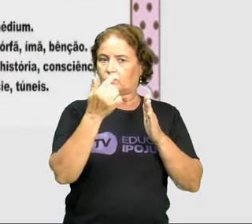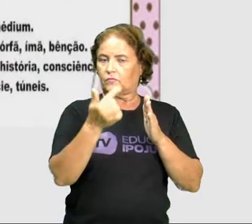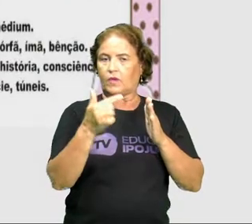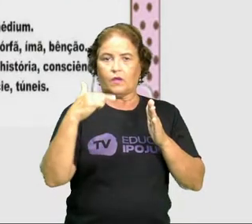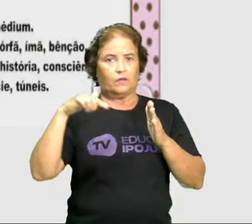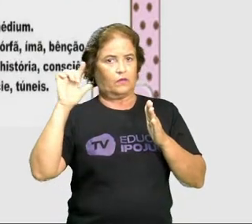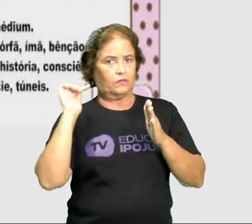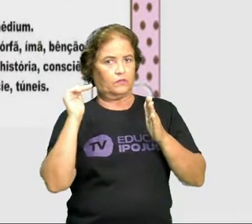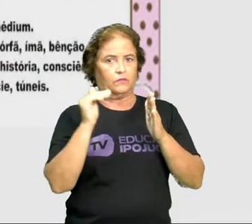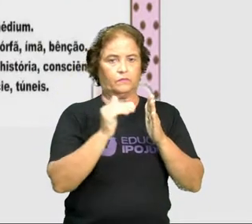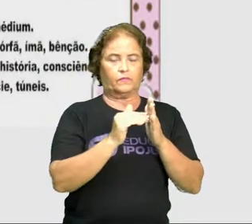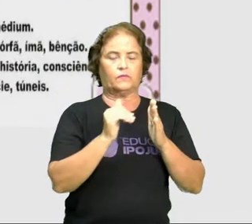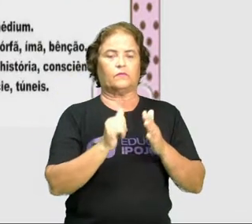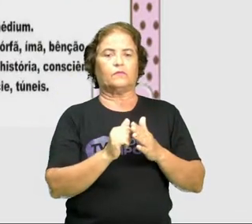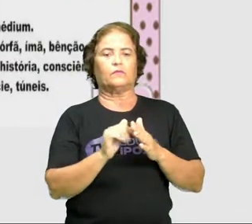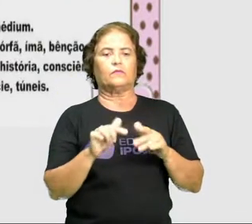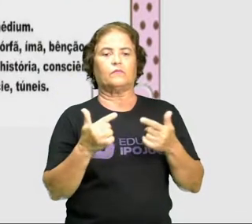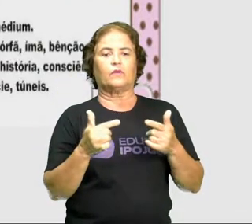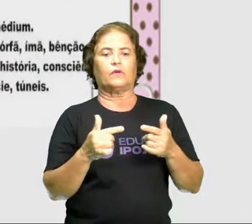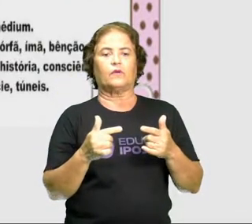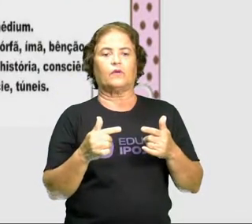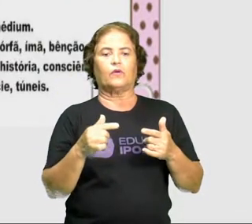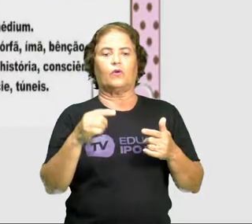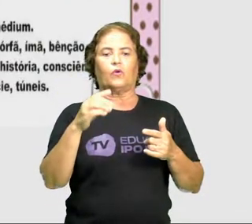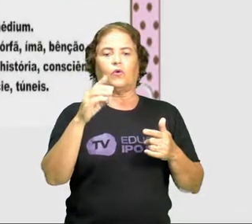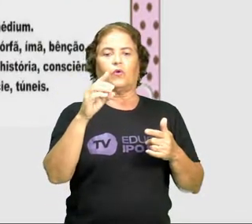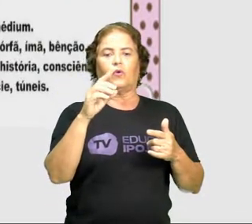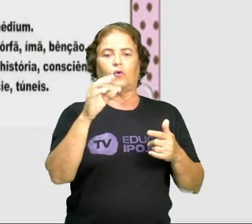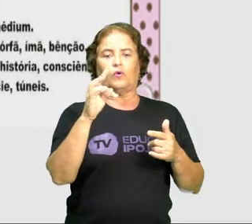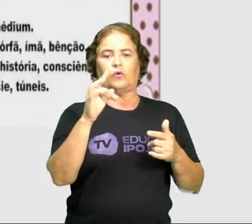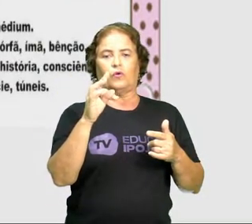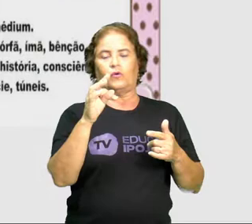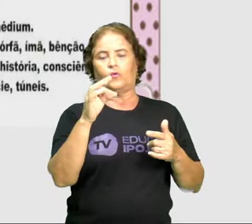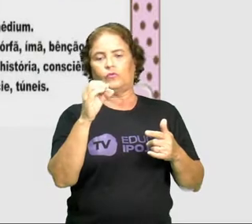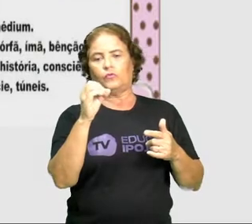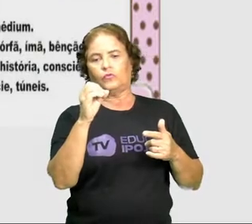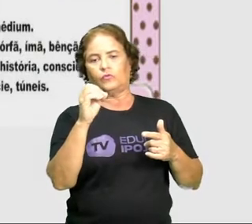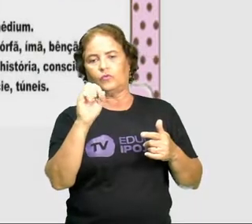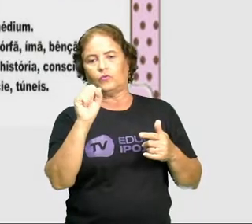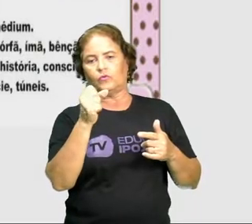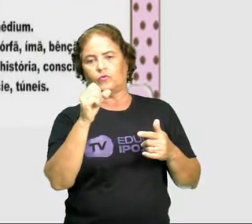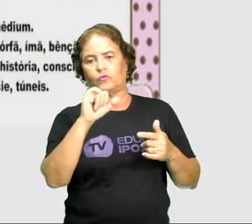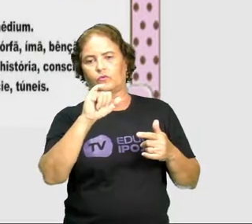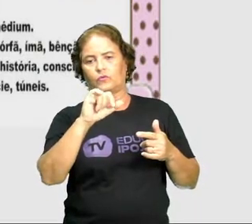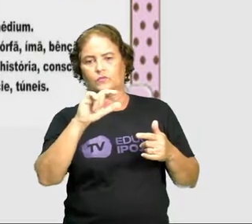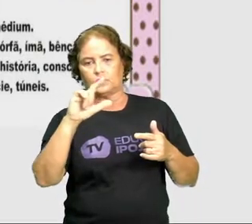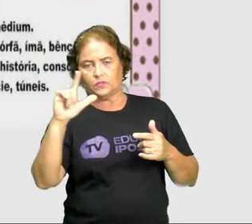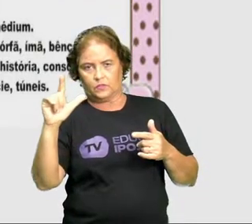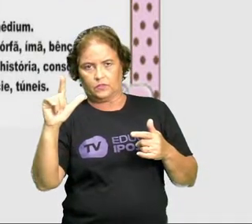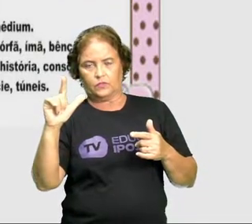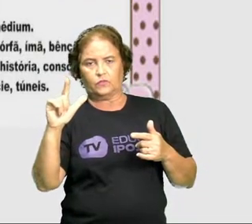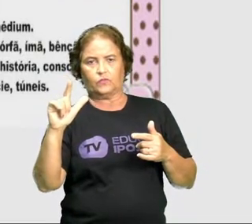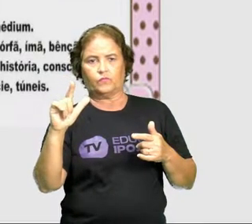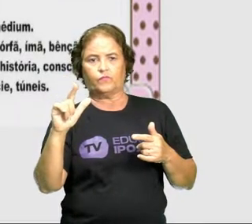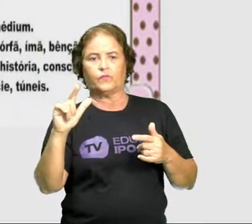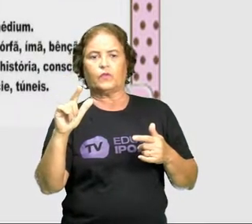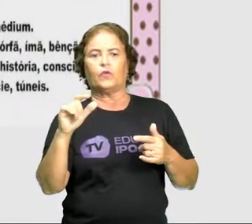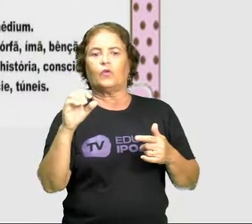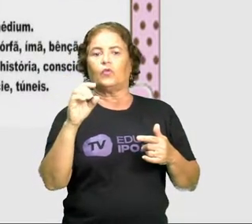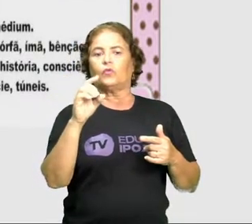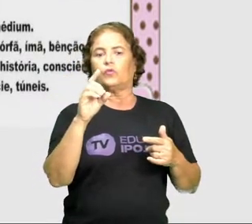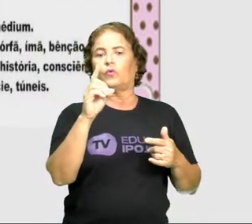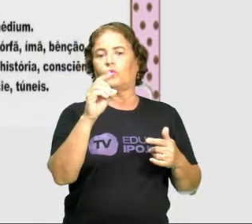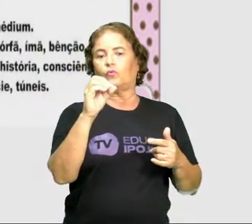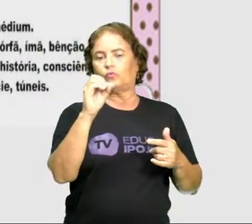Aqui a gente tem dócio, o cio, ele é a sílaba, a última sílaba. E o dó é a penúltima,